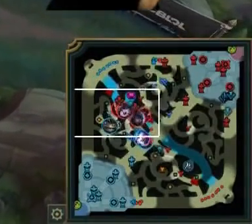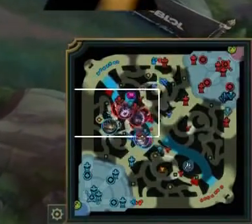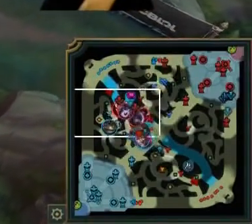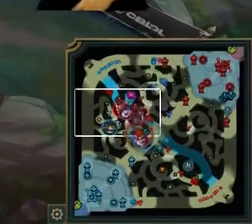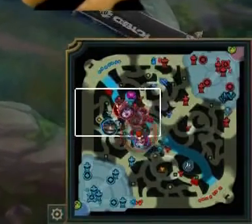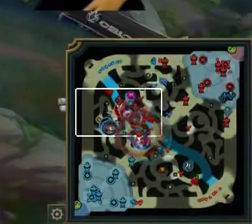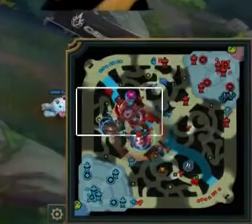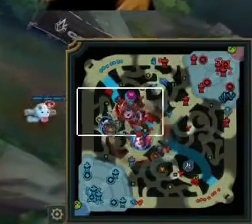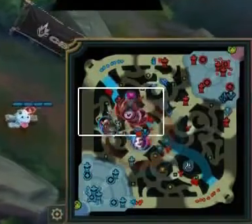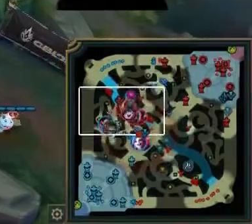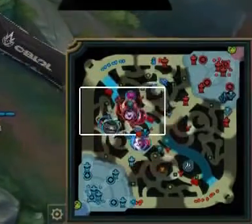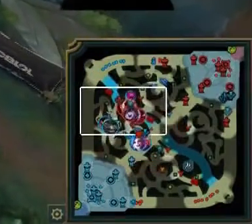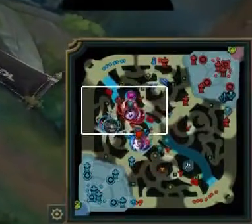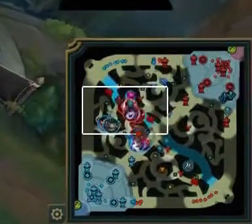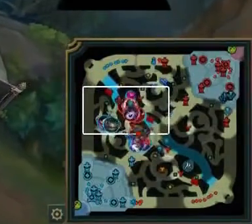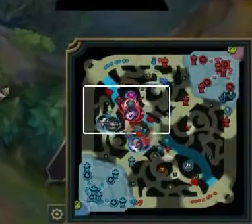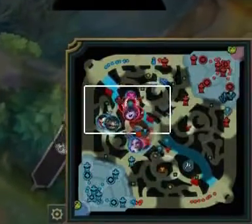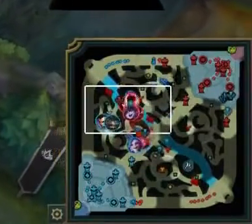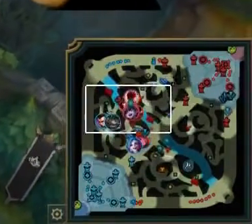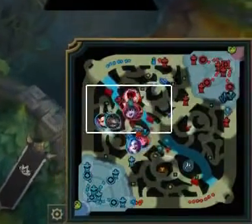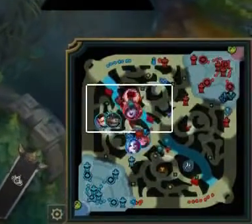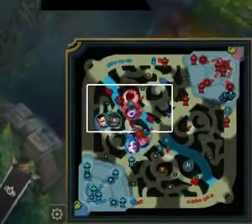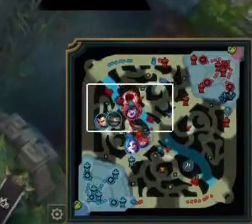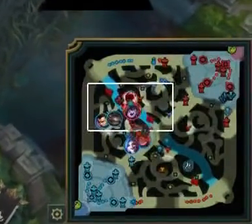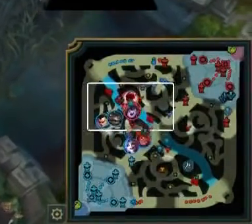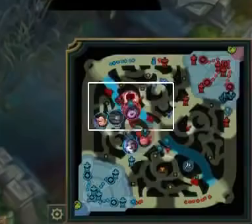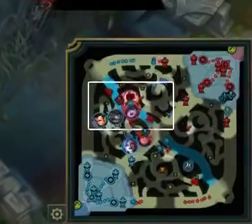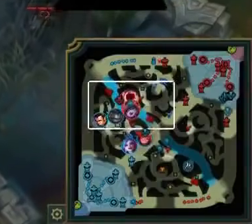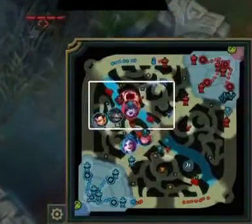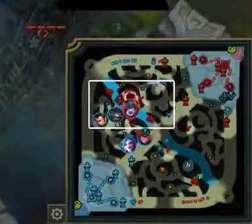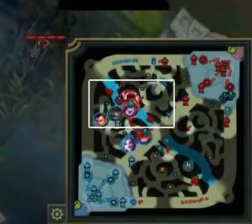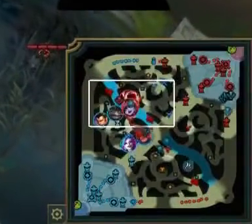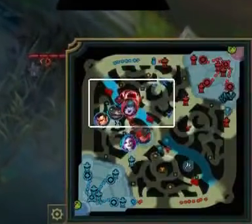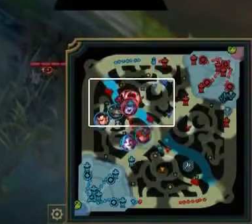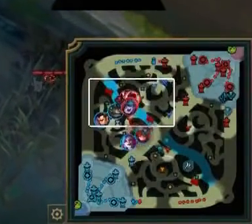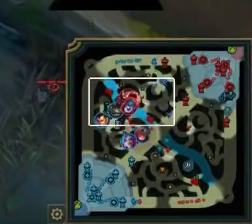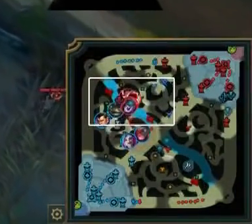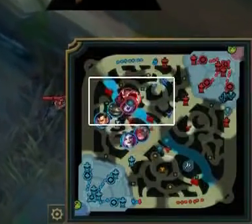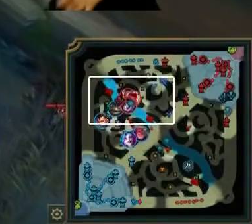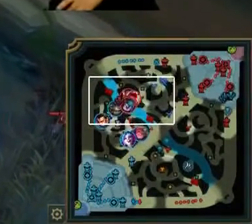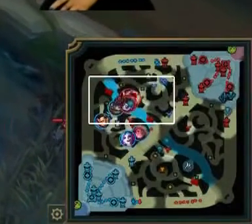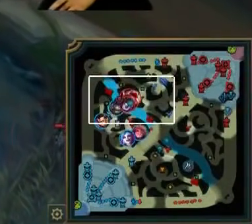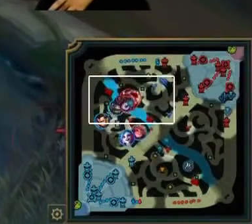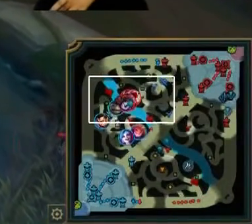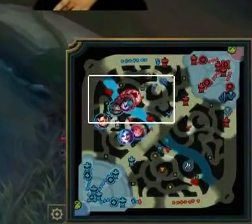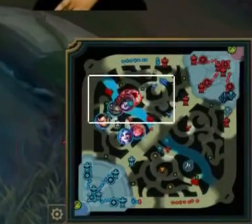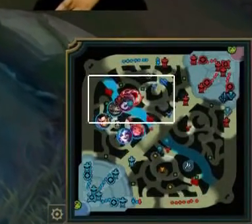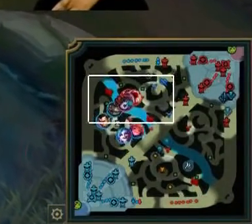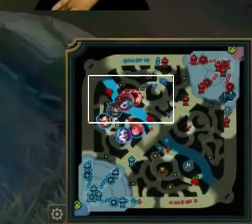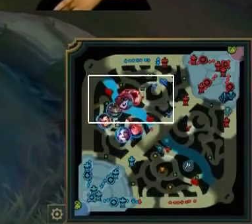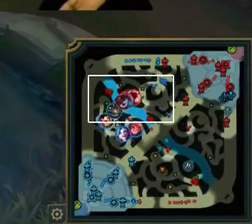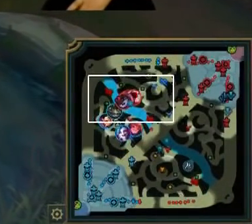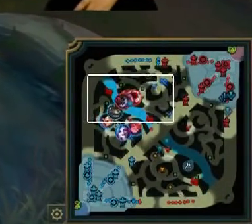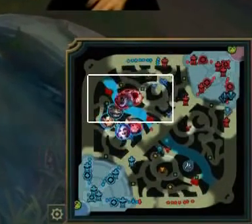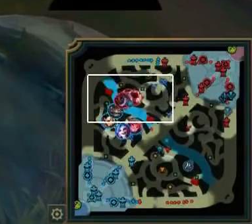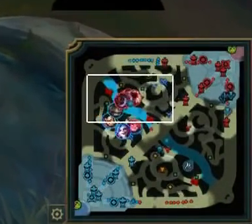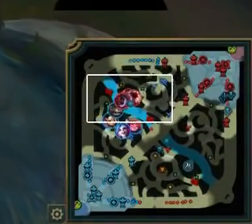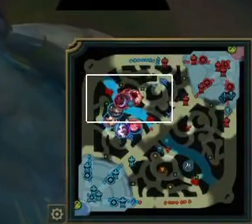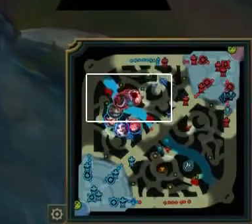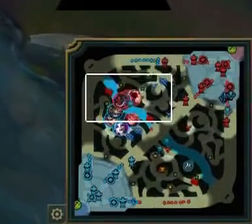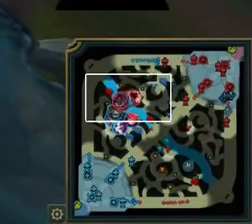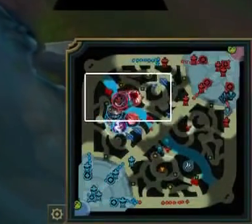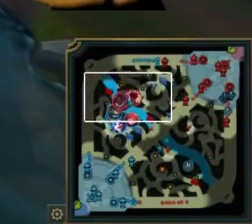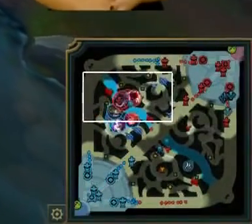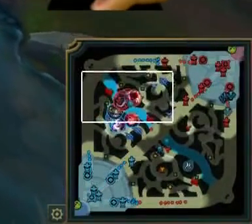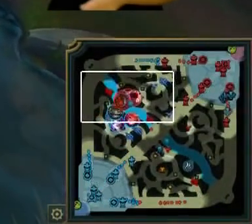e devia estar sendo. Entende? Eu joguei com Titã durante um tempo e, assim, eu sempre senti isso dele, ele é um cara que quando ele vê que tem um problema, ele vai lá e